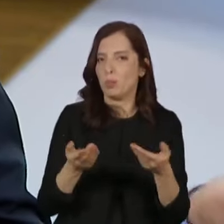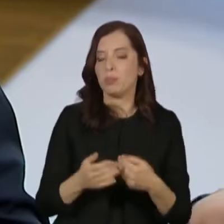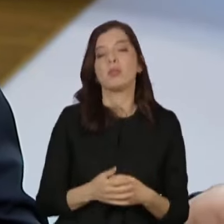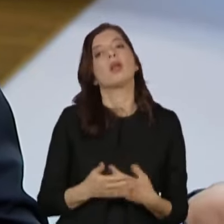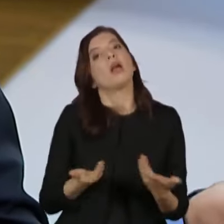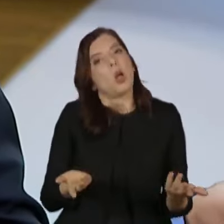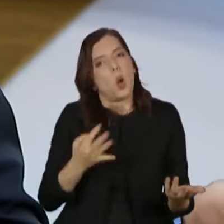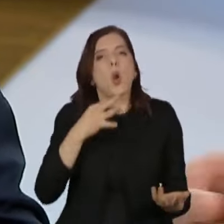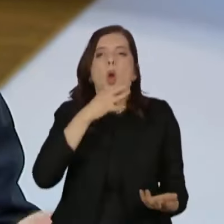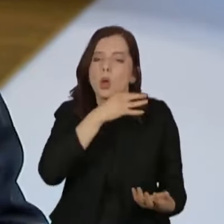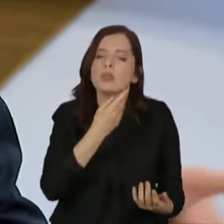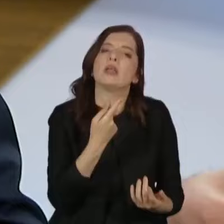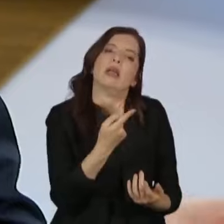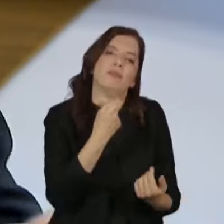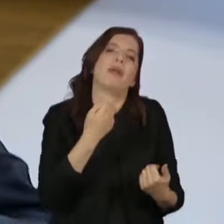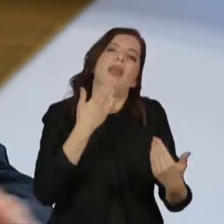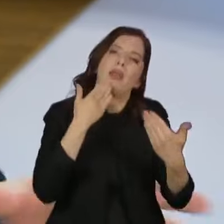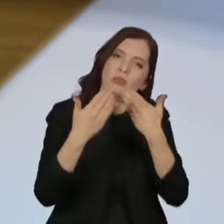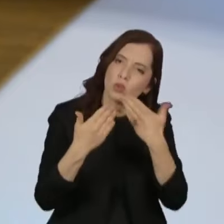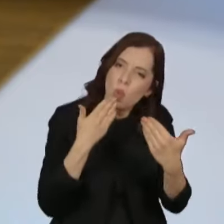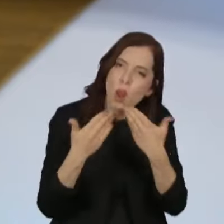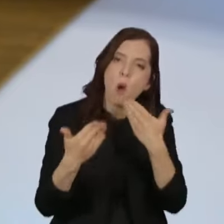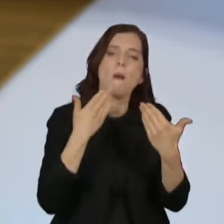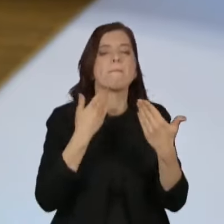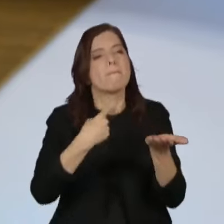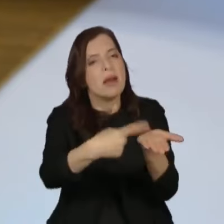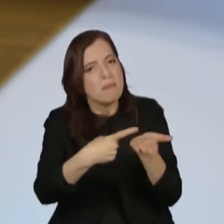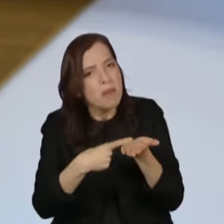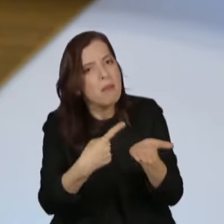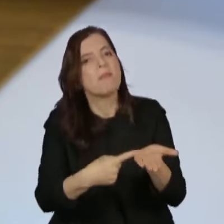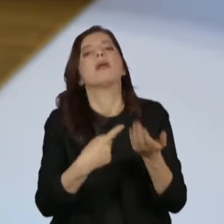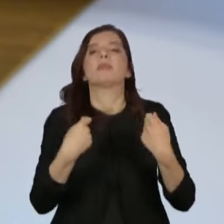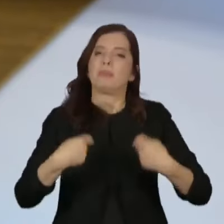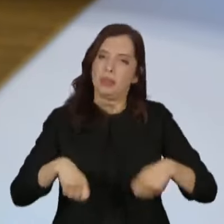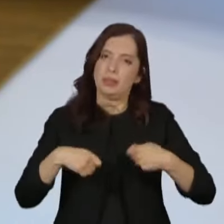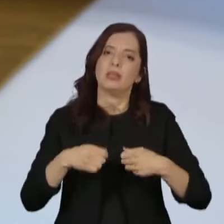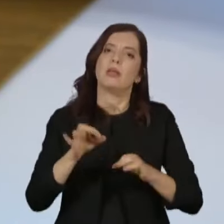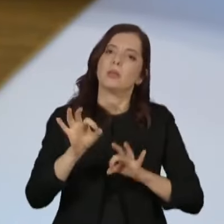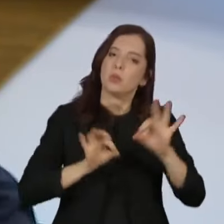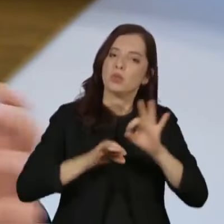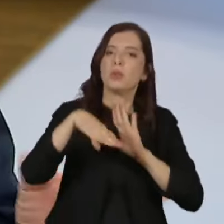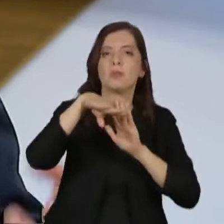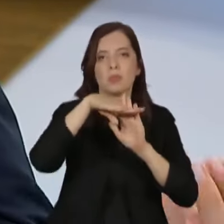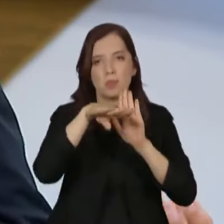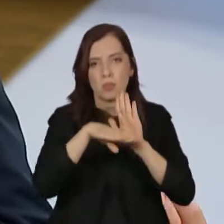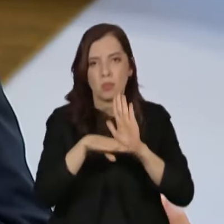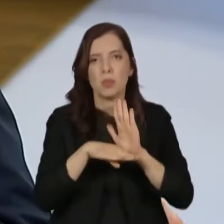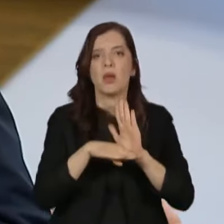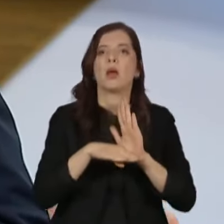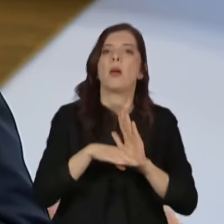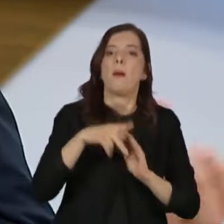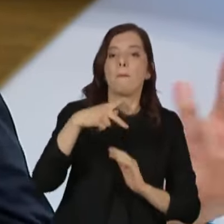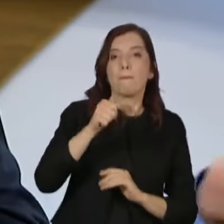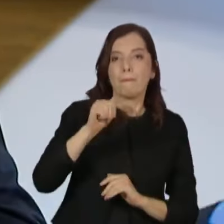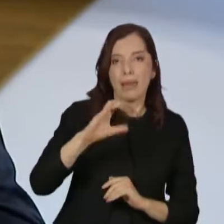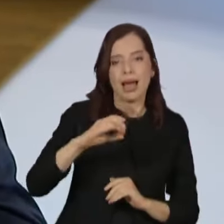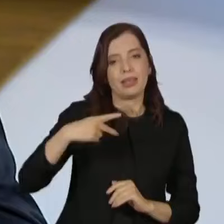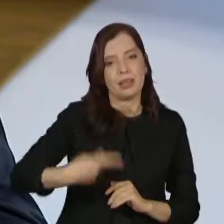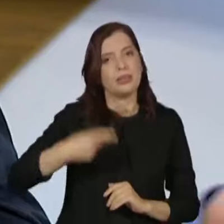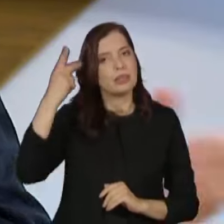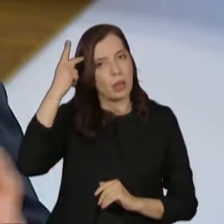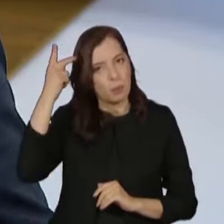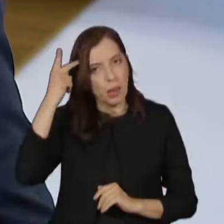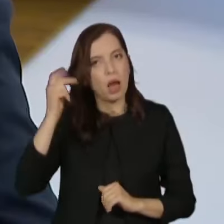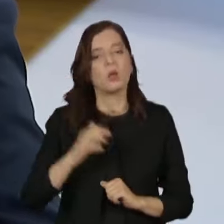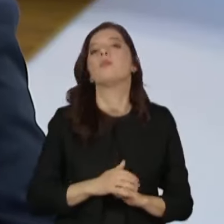ano, na apresentação das obras do PAC na cidade de São Paulo, junto com o ministro Luiz Cosmos. Mudou o lugar que você está,